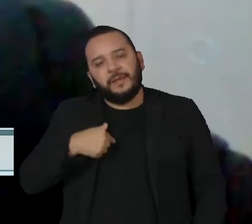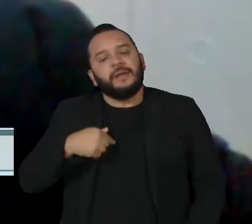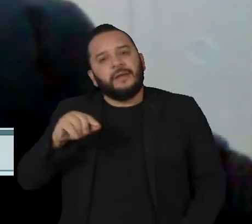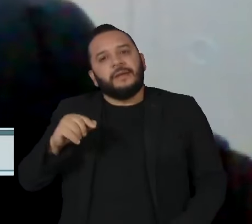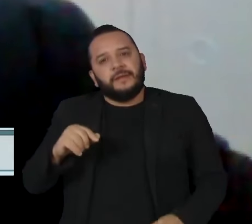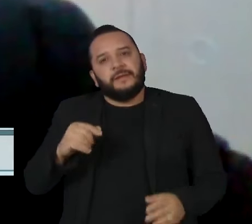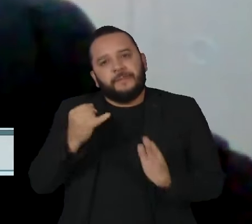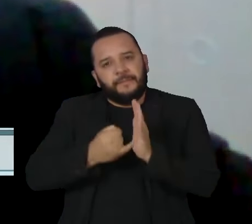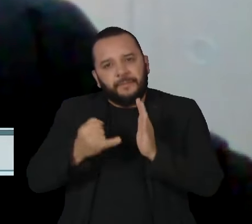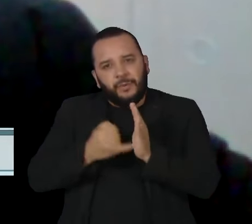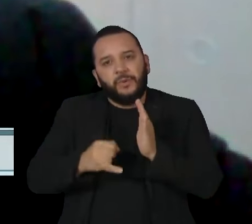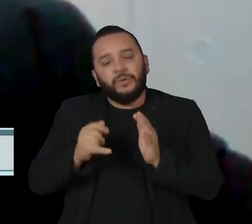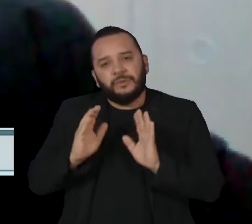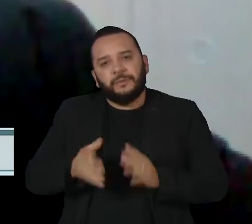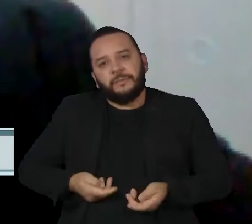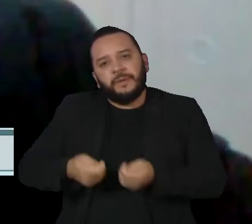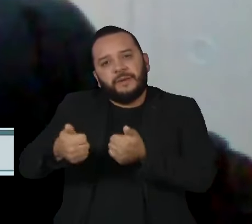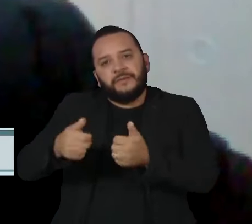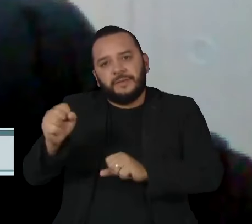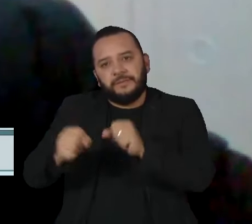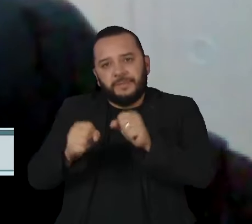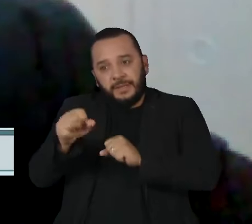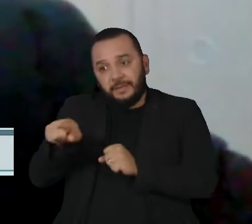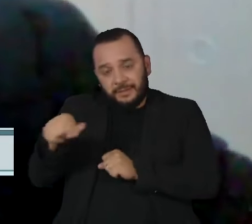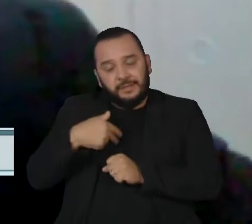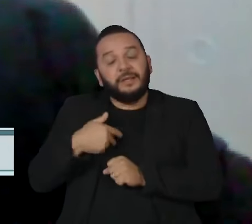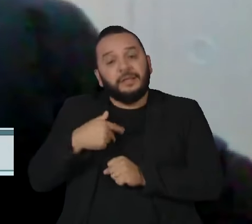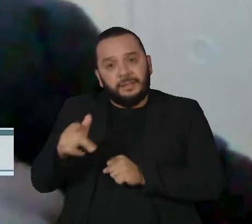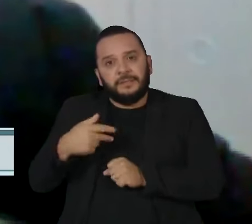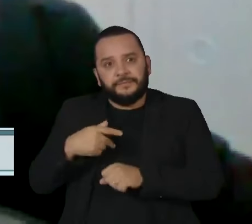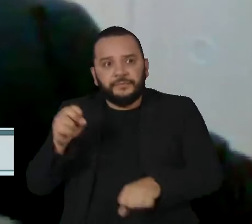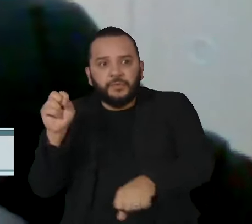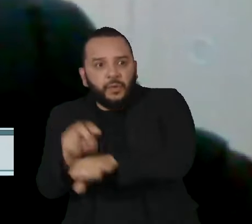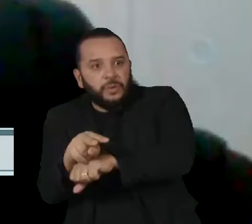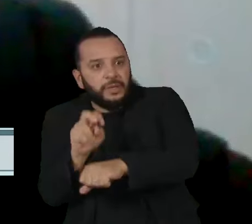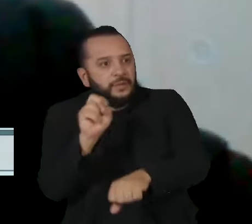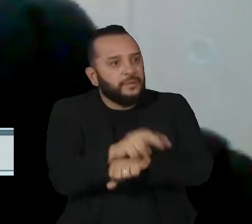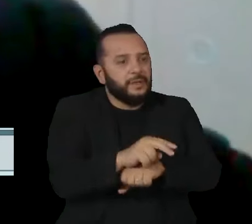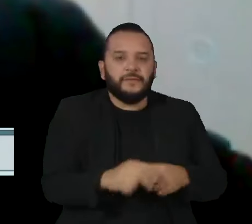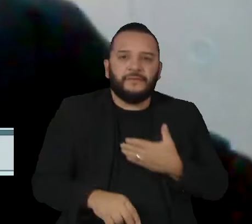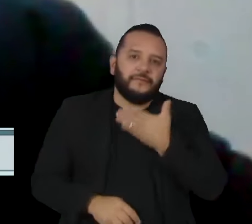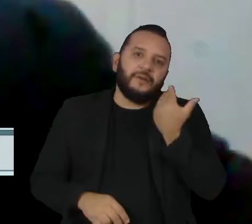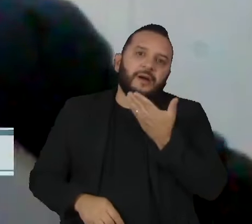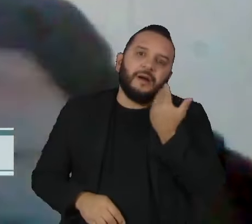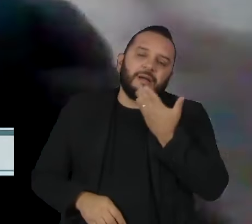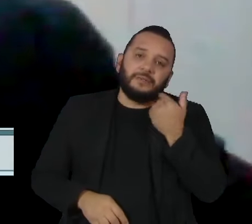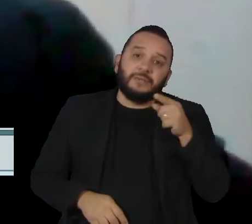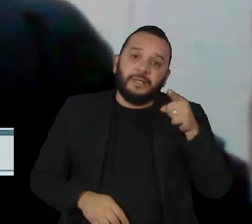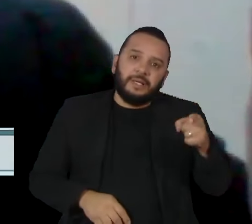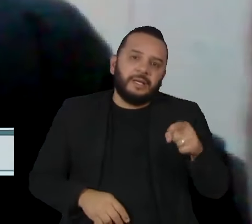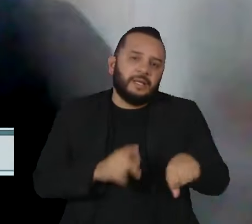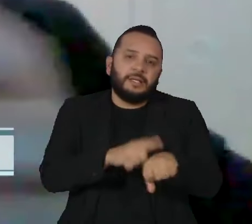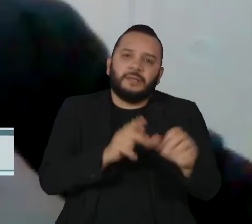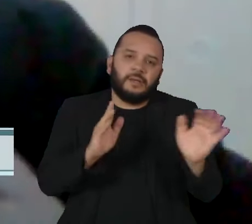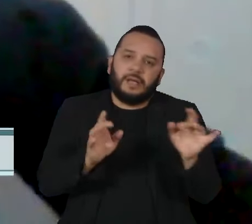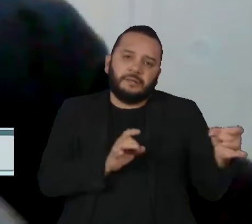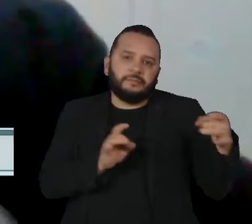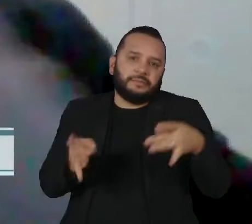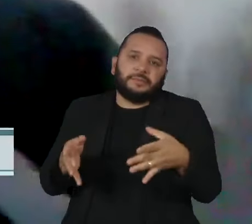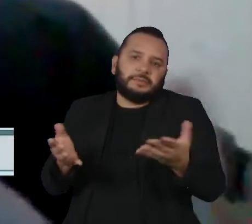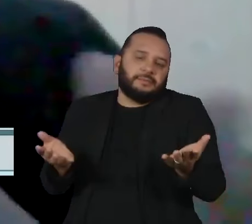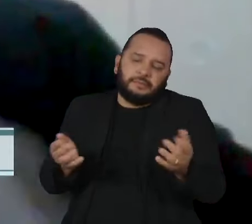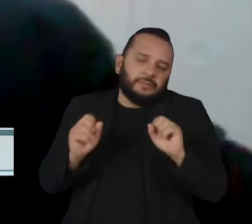empresa contrata e demite com facilidade, o trabalhador jovem é contratado e sai da empresa com muita facilidade.